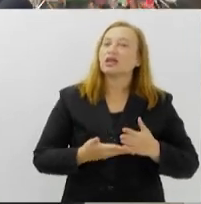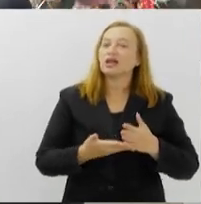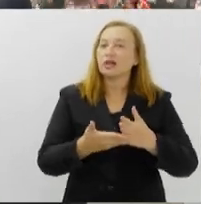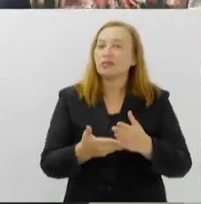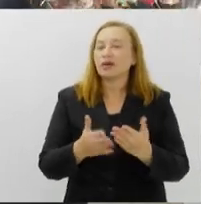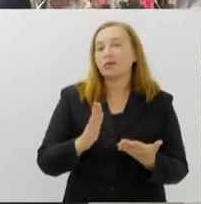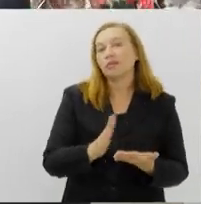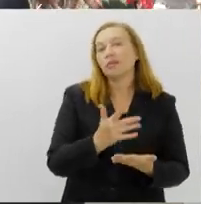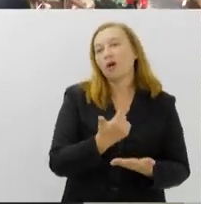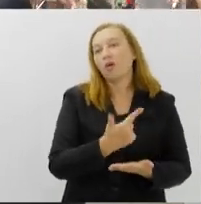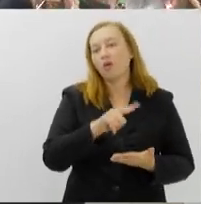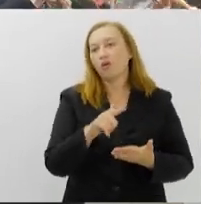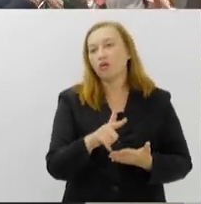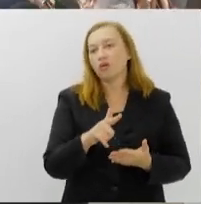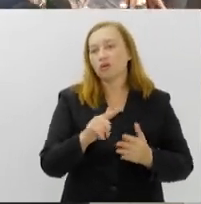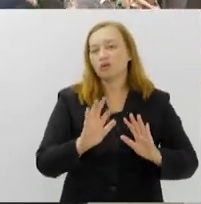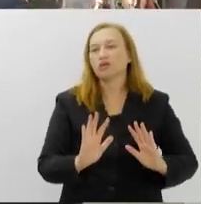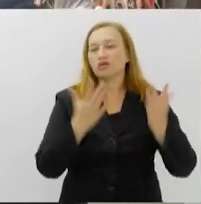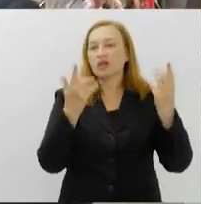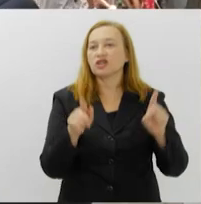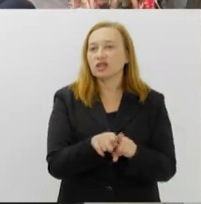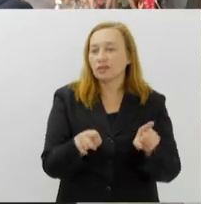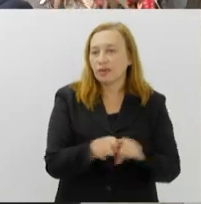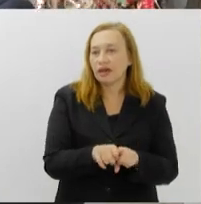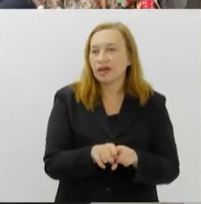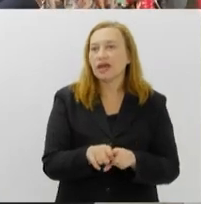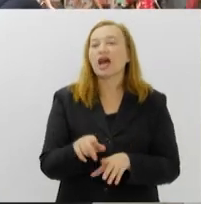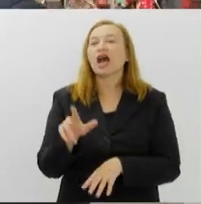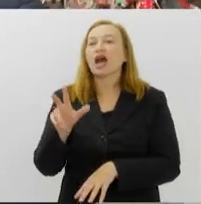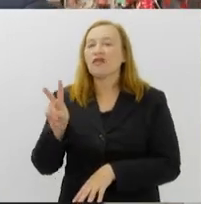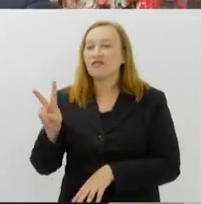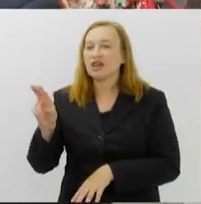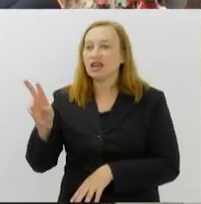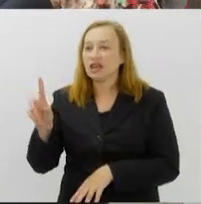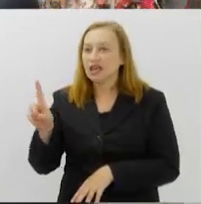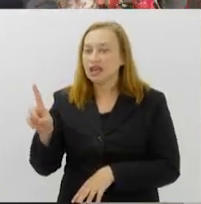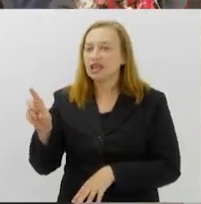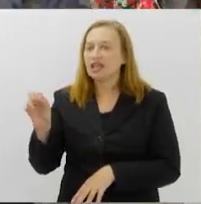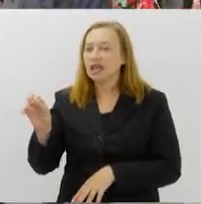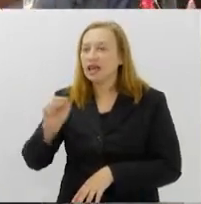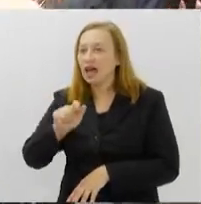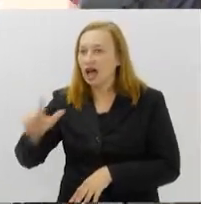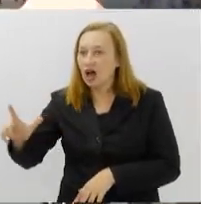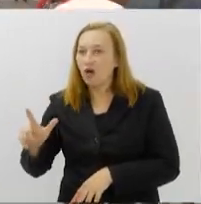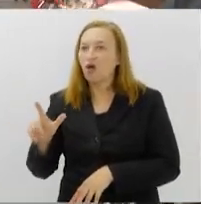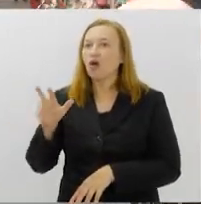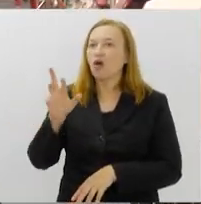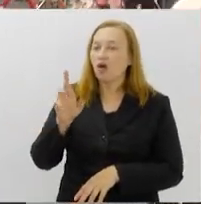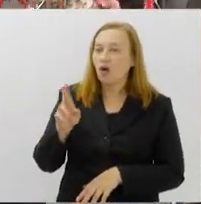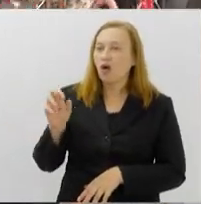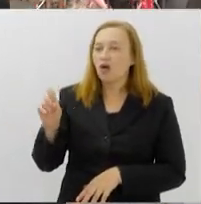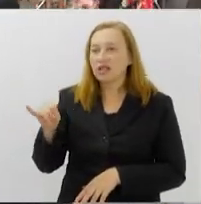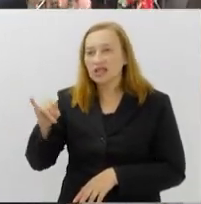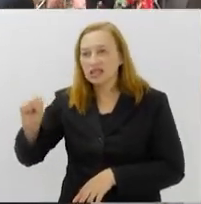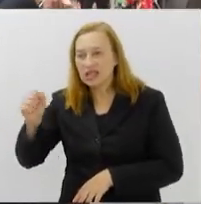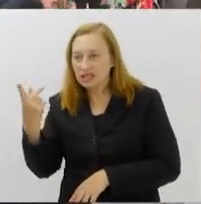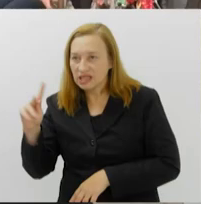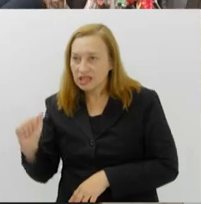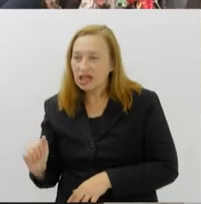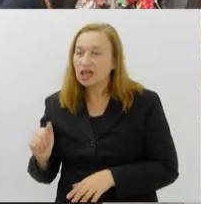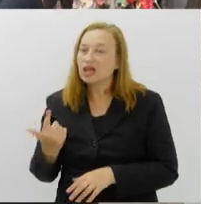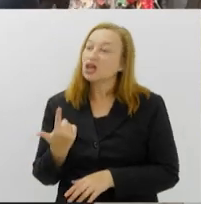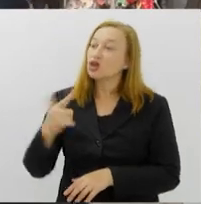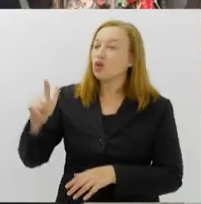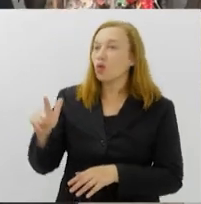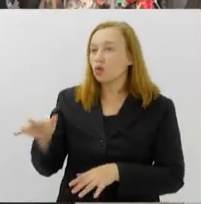manhã. E são crianças que participam do Vidigal, da Rocinha, da Cruzada do Leblon, Morro do Querozene, Pavão Pavãozinho, entre